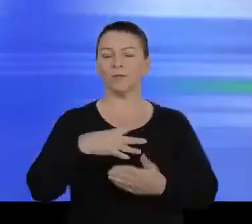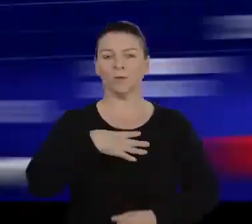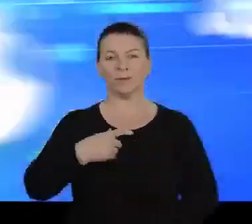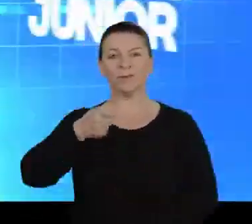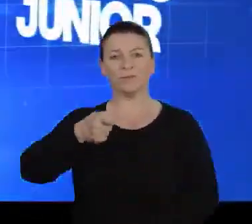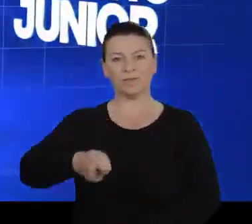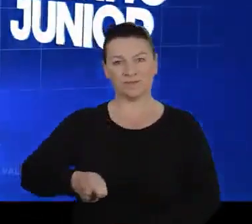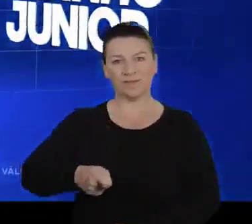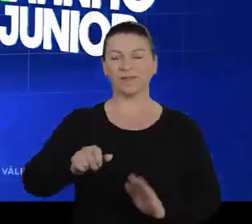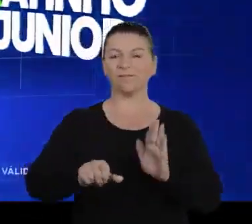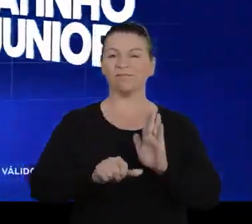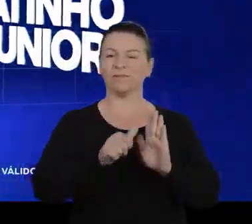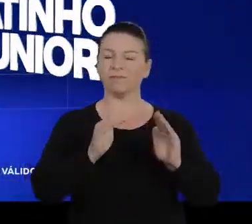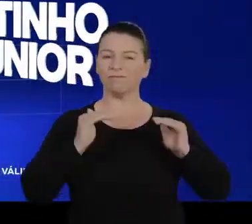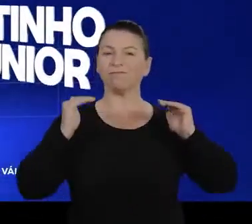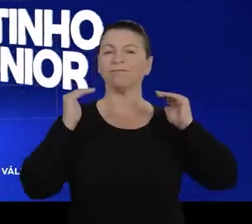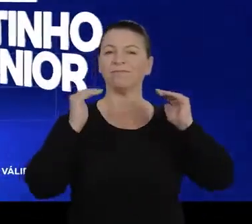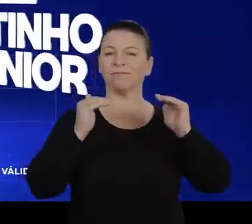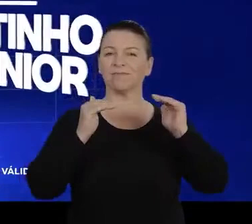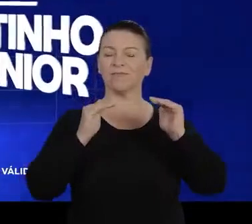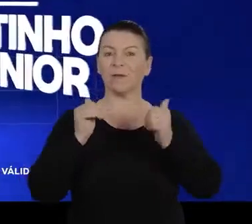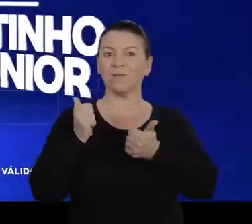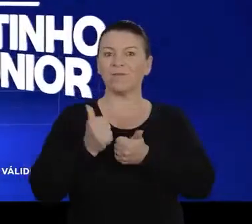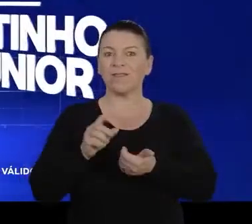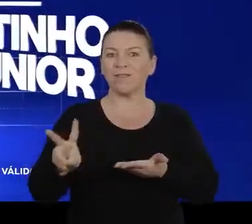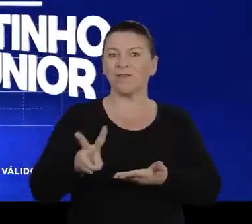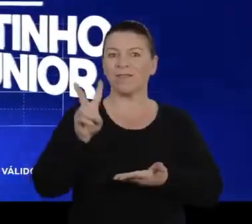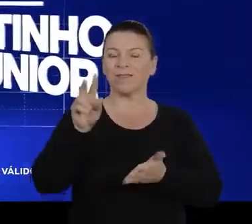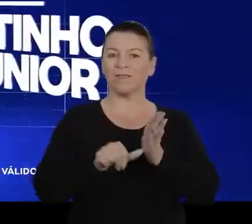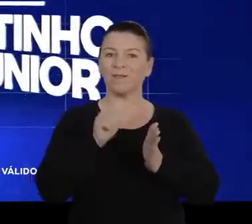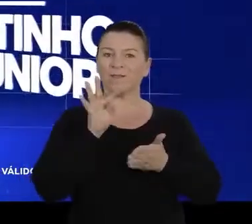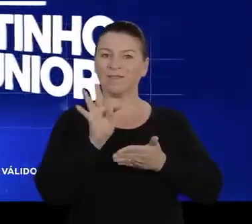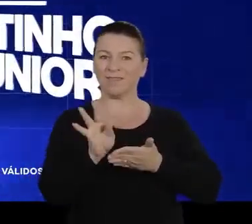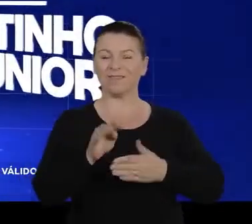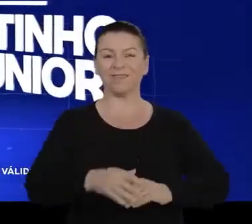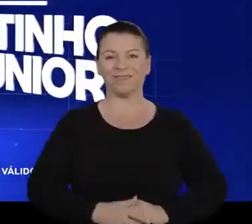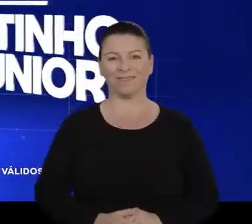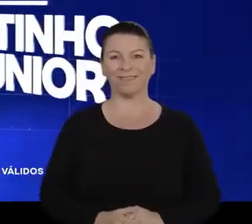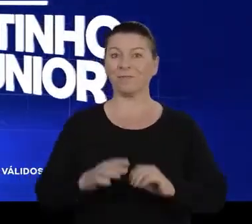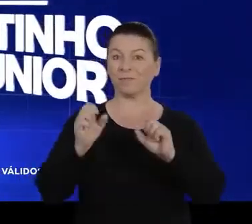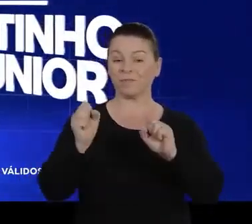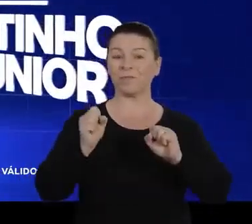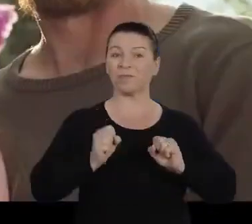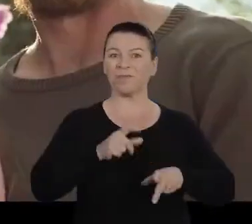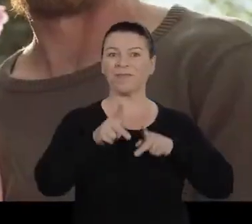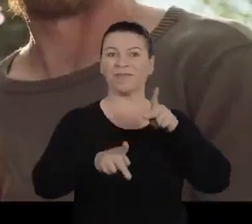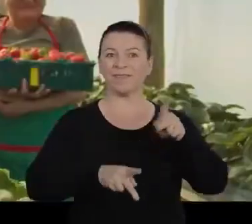confirmam. É Ratinho Júnior em primeiro lugar e rumo a vitória no primeiro turno.